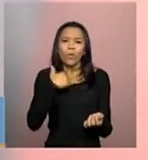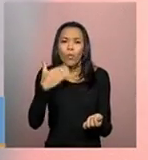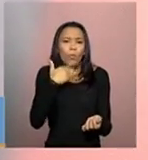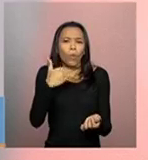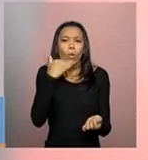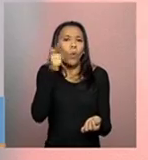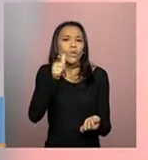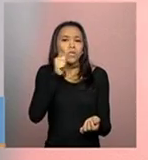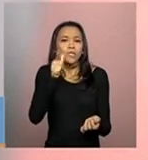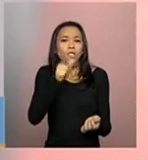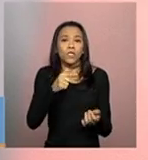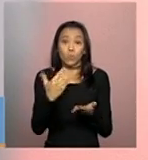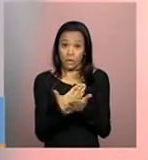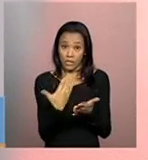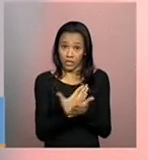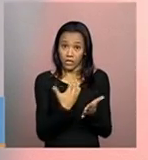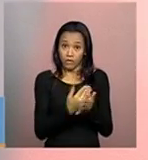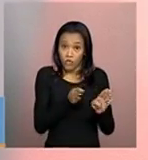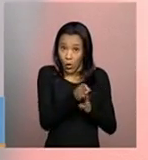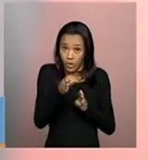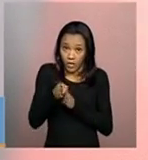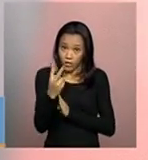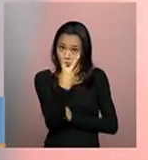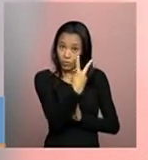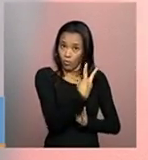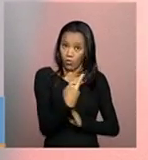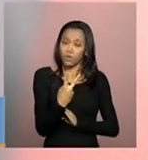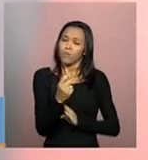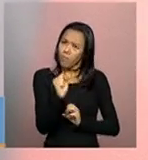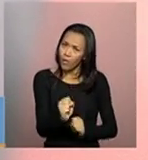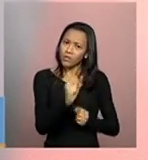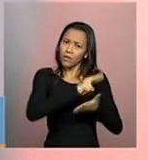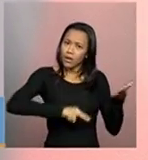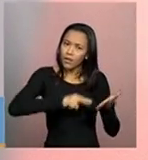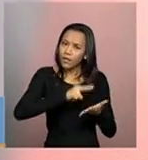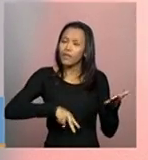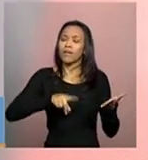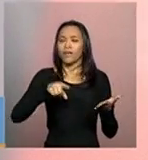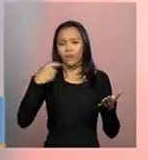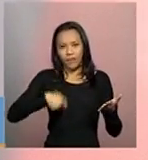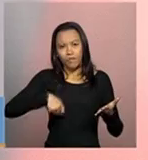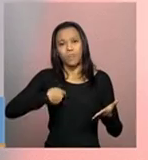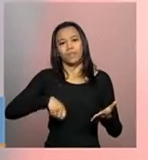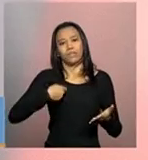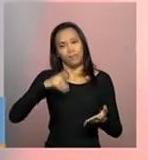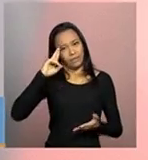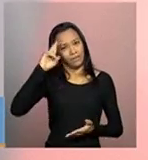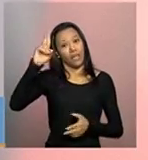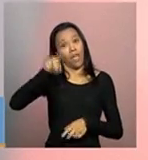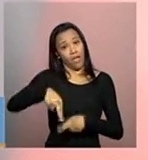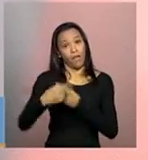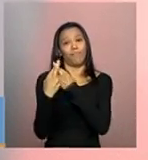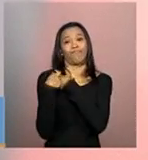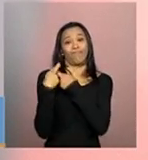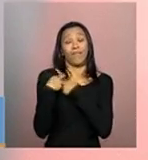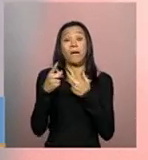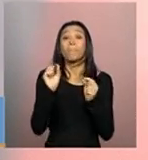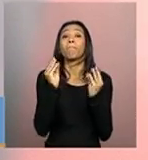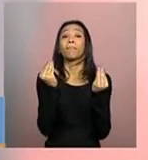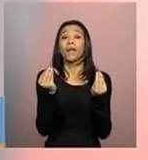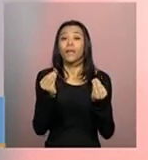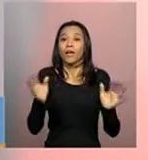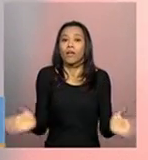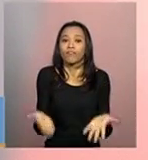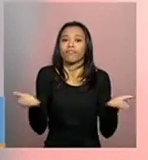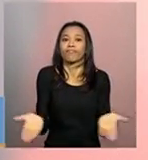manuais, faça essa leitura. Vamos fazer esse trabalho, que é uma atribuição da gestão e que vai influenciar para o crescimento